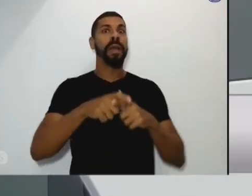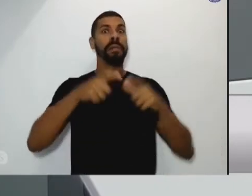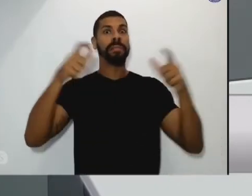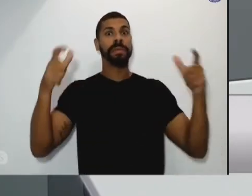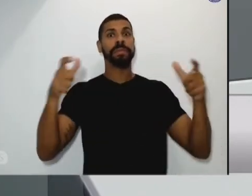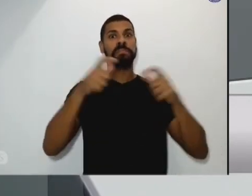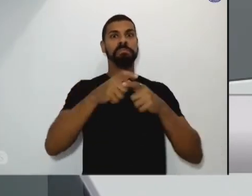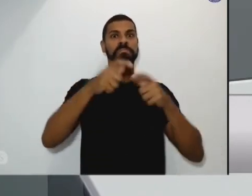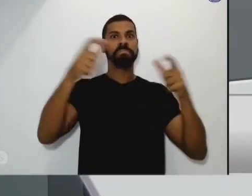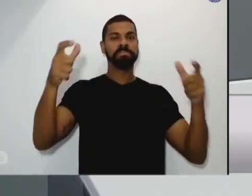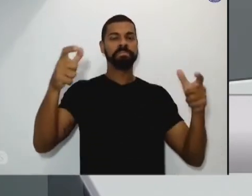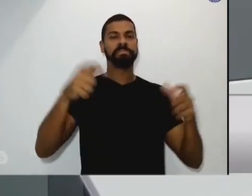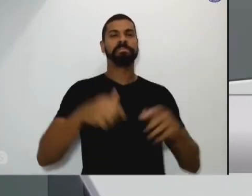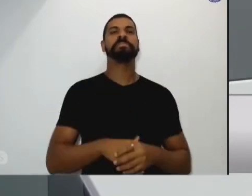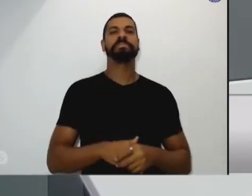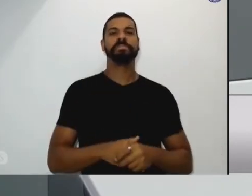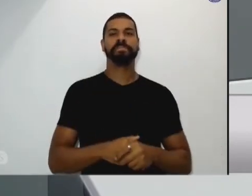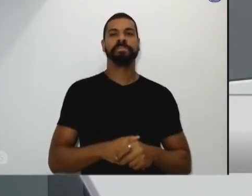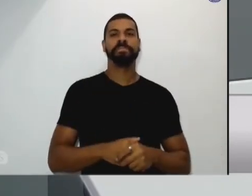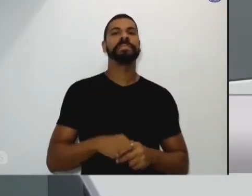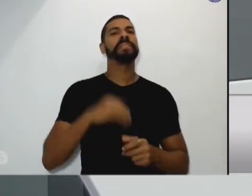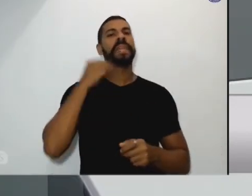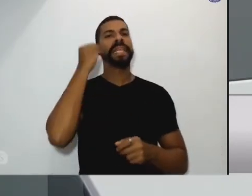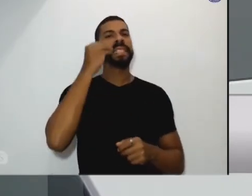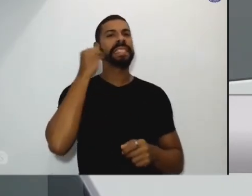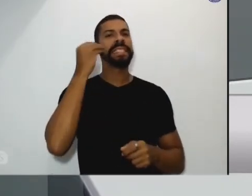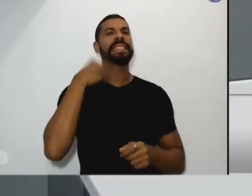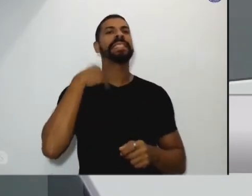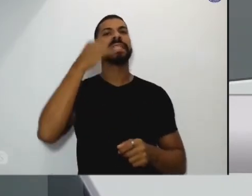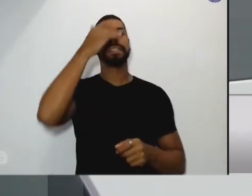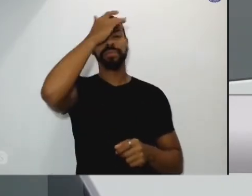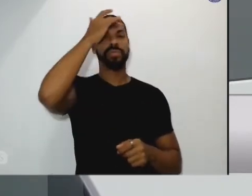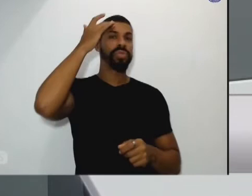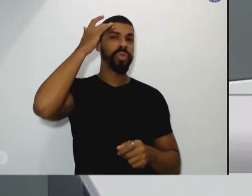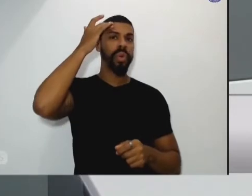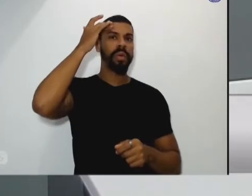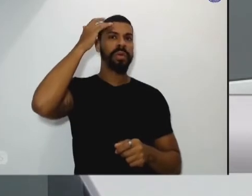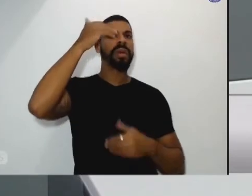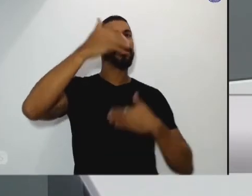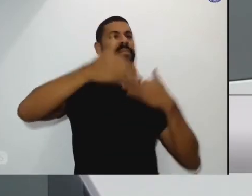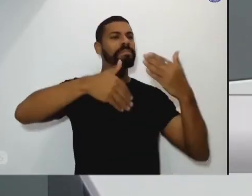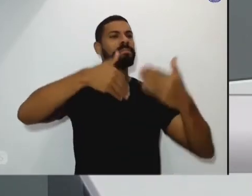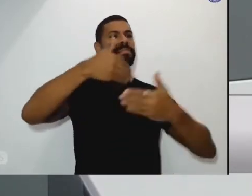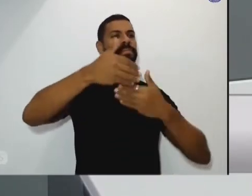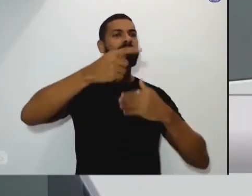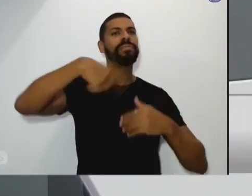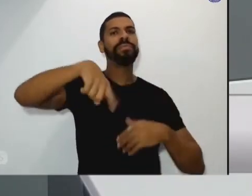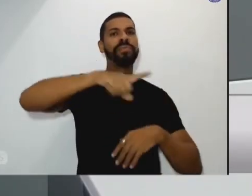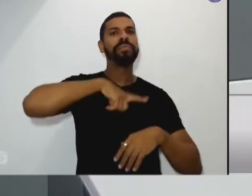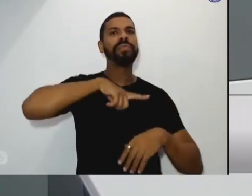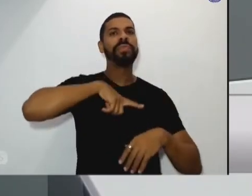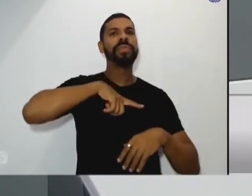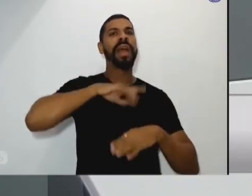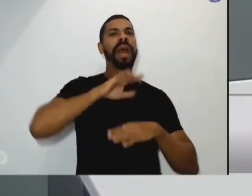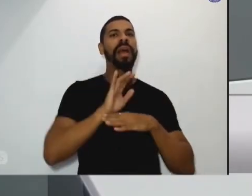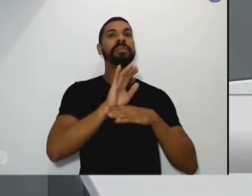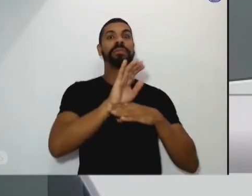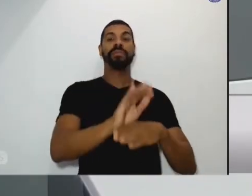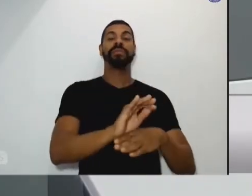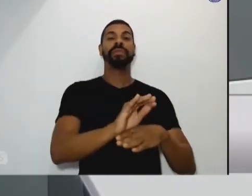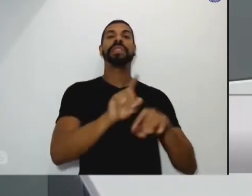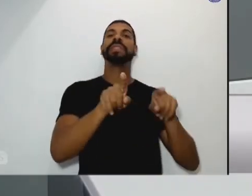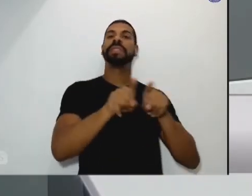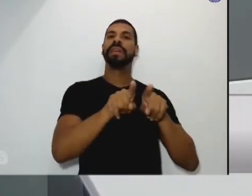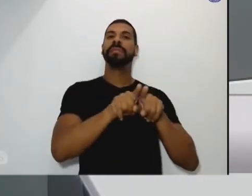cada vez mais a assistência social o empresariado do município de Botucatu então a gente utilizar a TV Câmara para poder colocar o projeto e